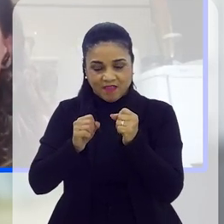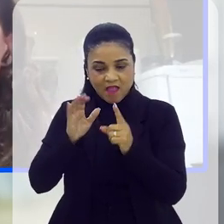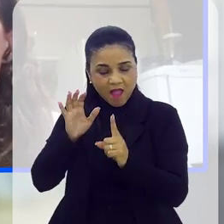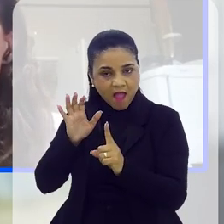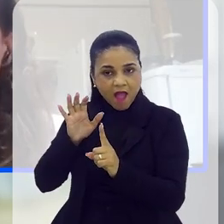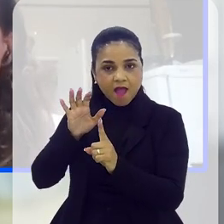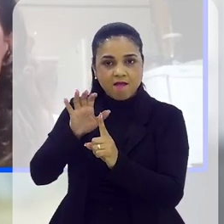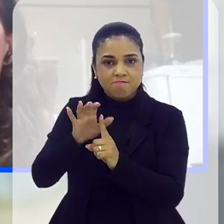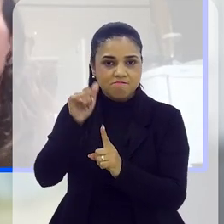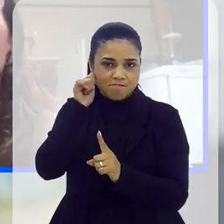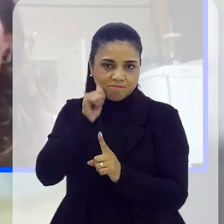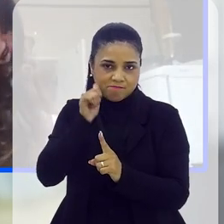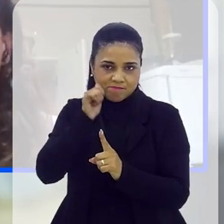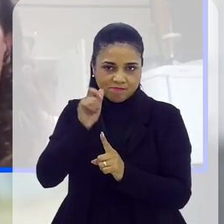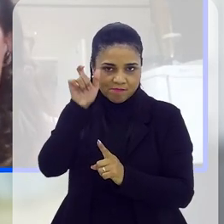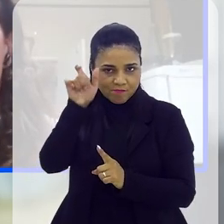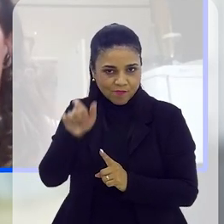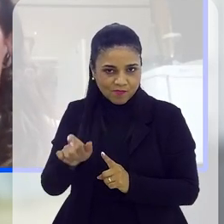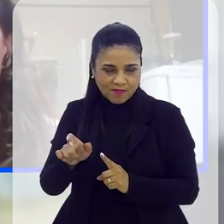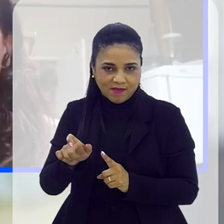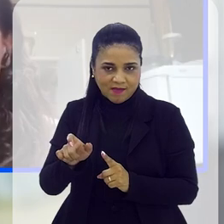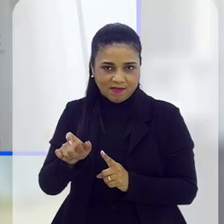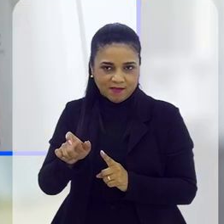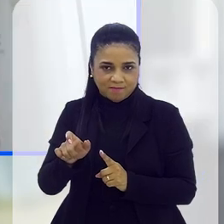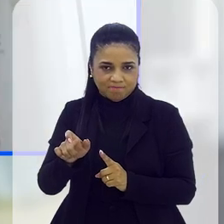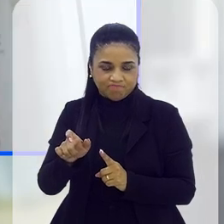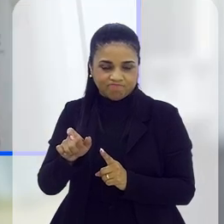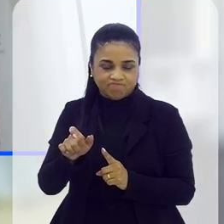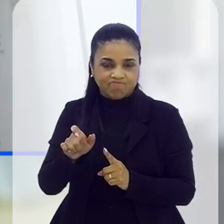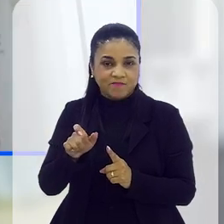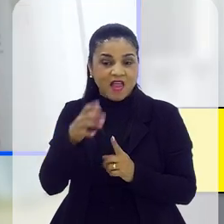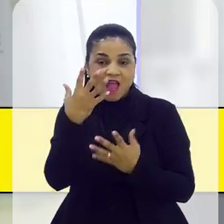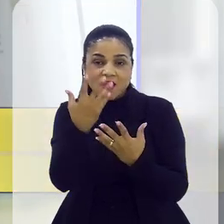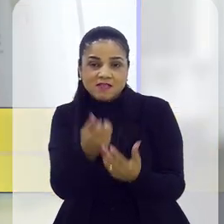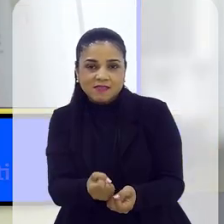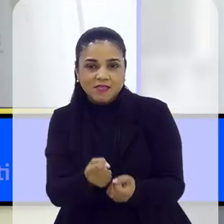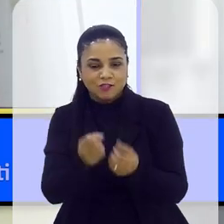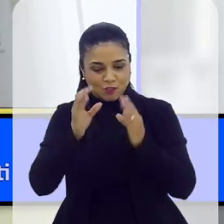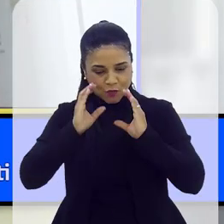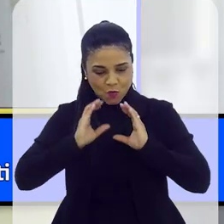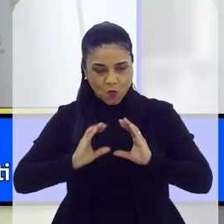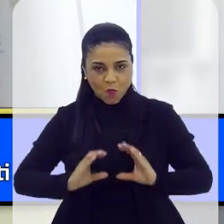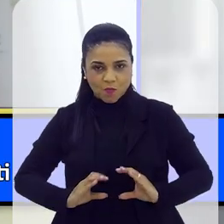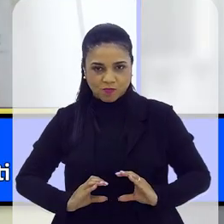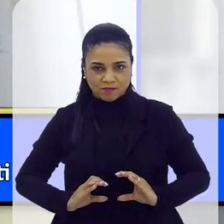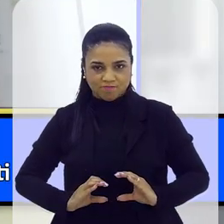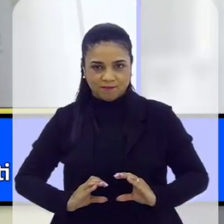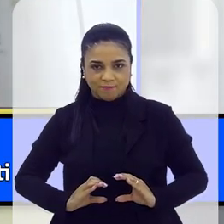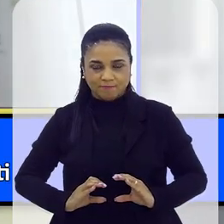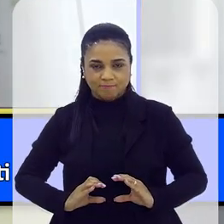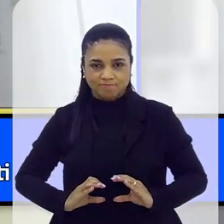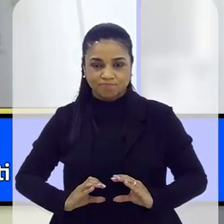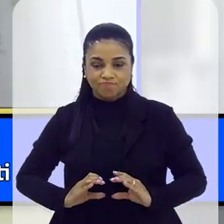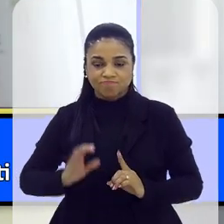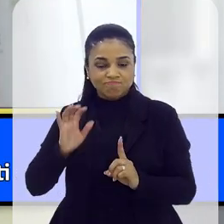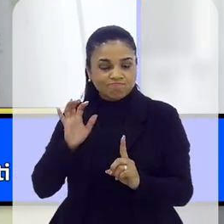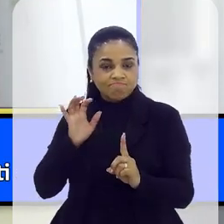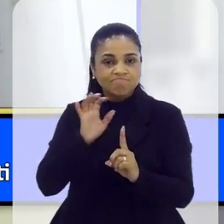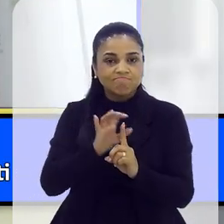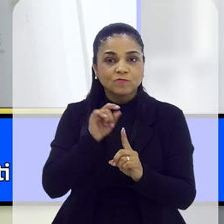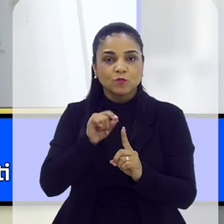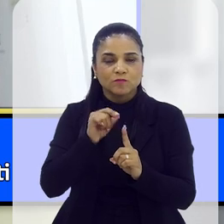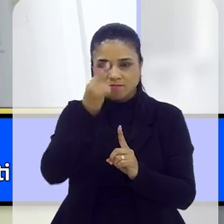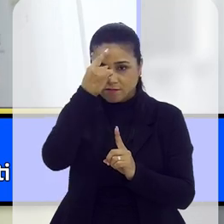de ameaçá-la, de conseguir que ela adote alguns comportamentos, sob pena de divulgar